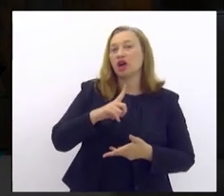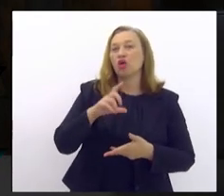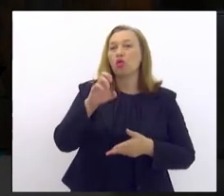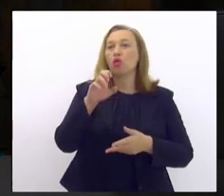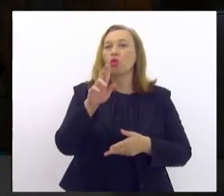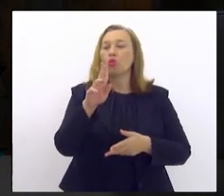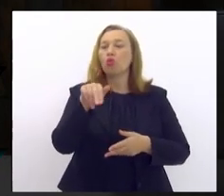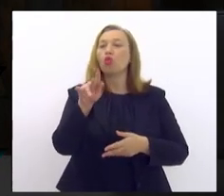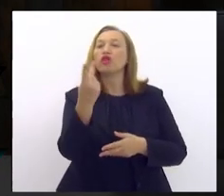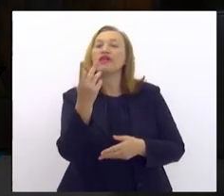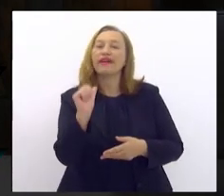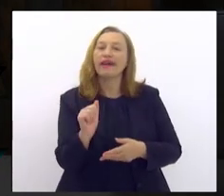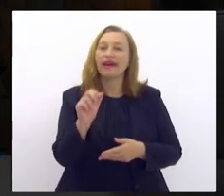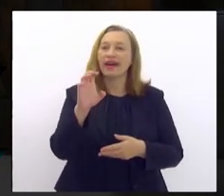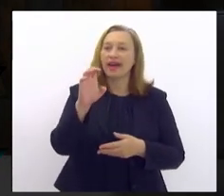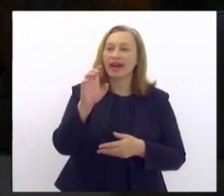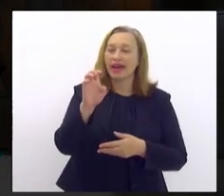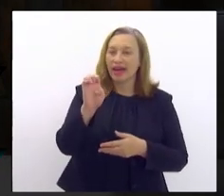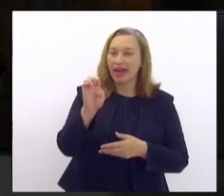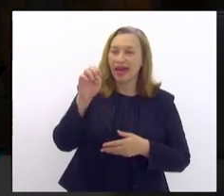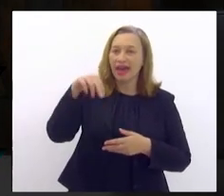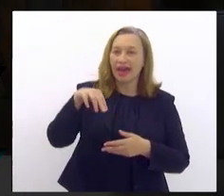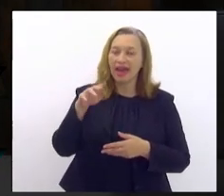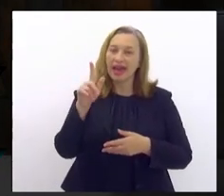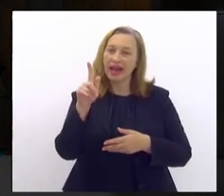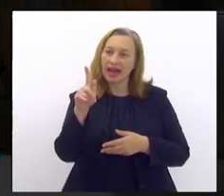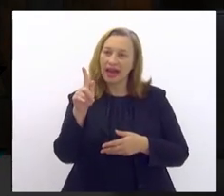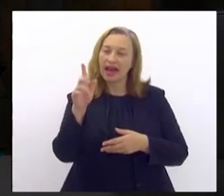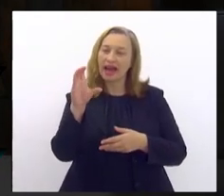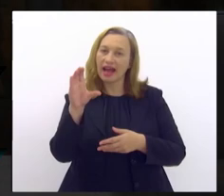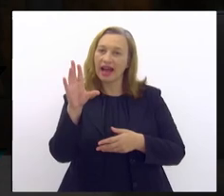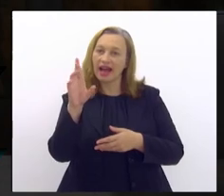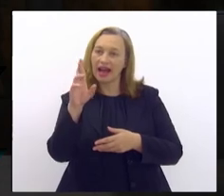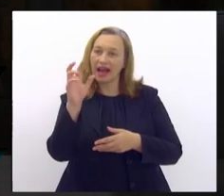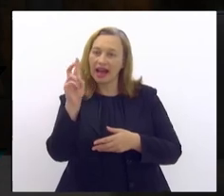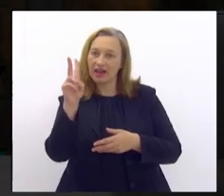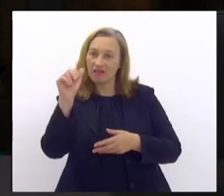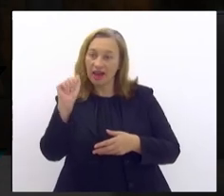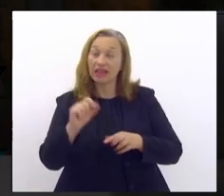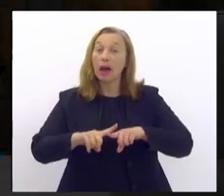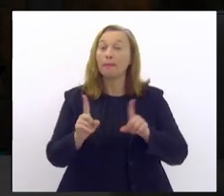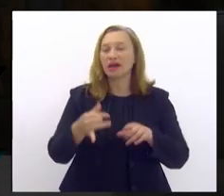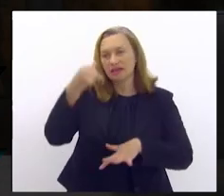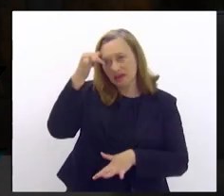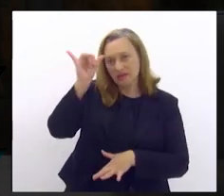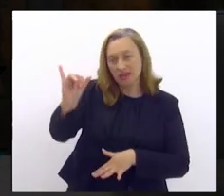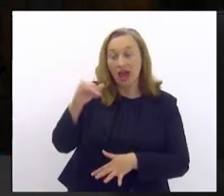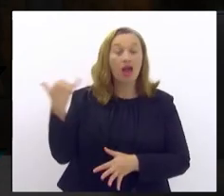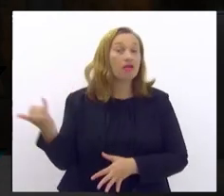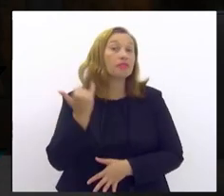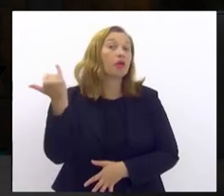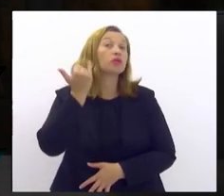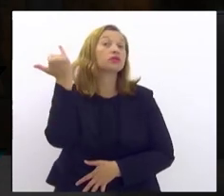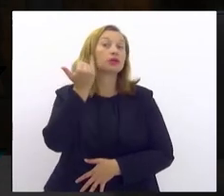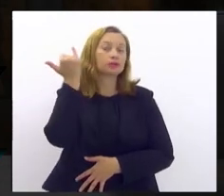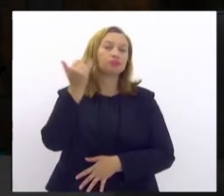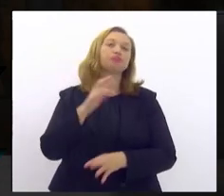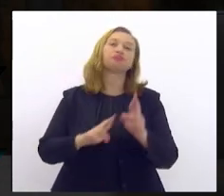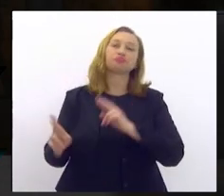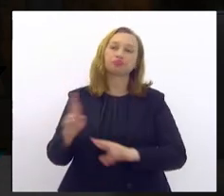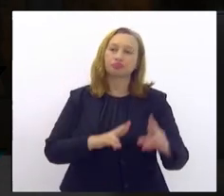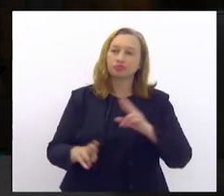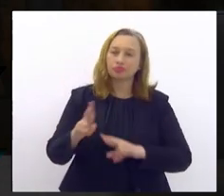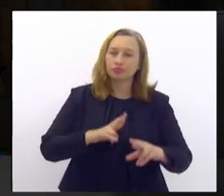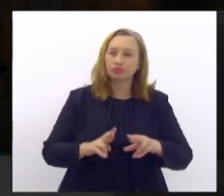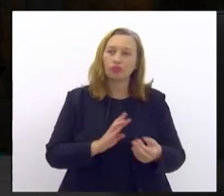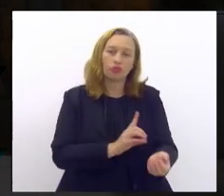probleminha no pé, mas a prevenção é muito importante e serve muito para essa prevenção relacionada à